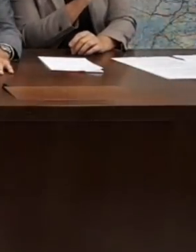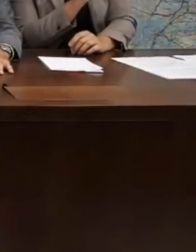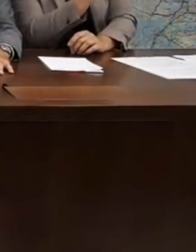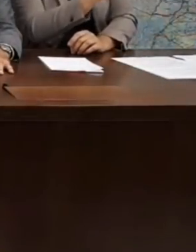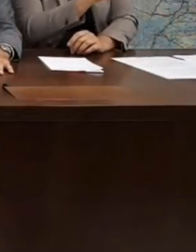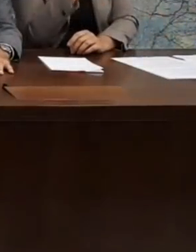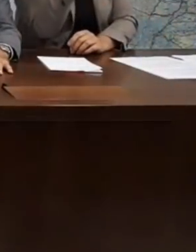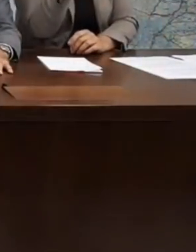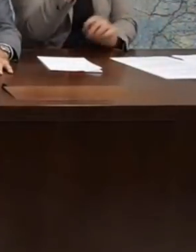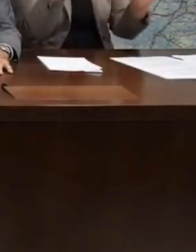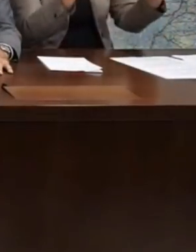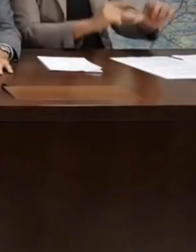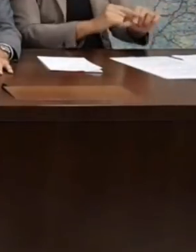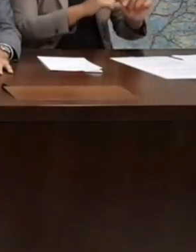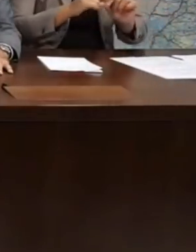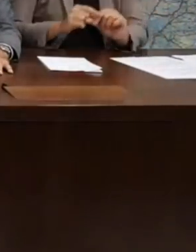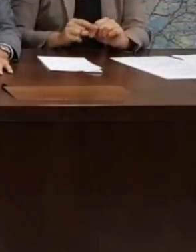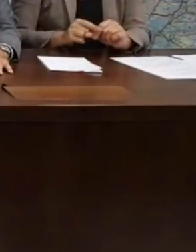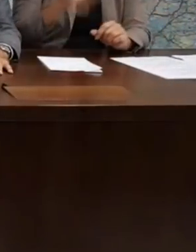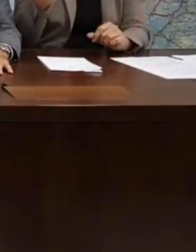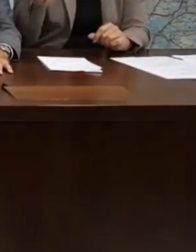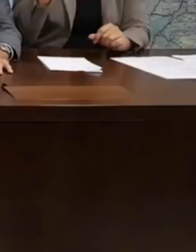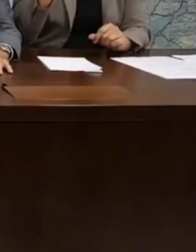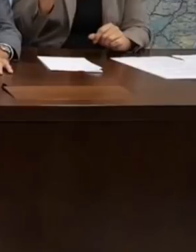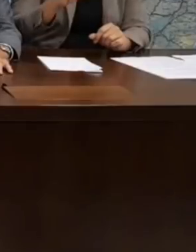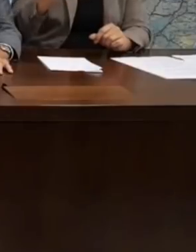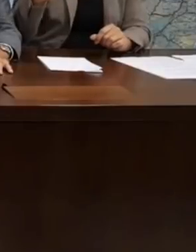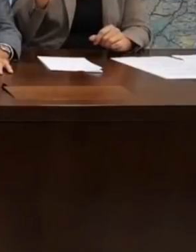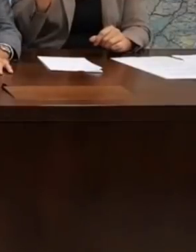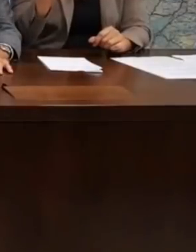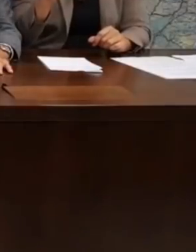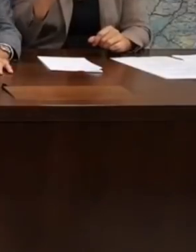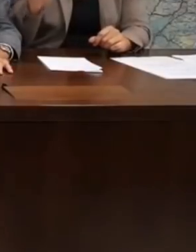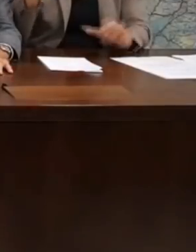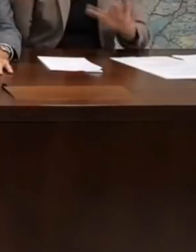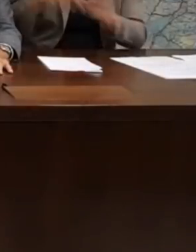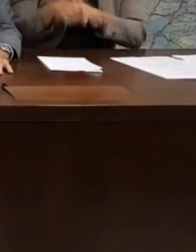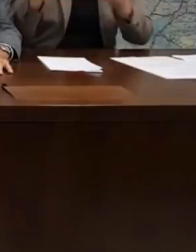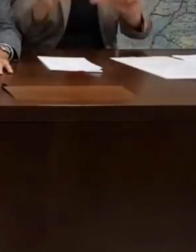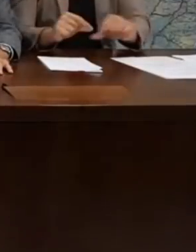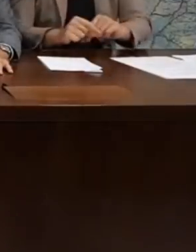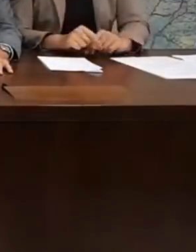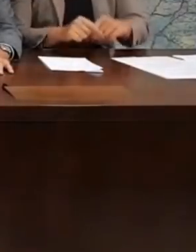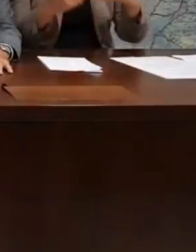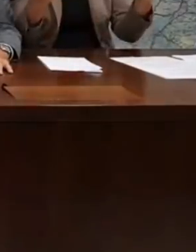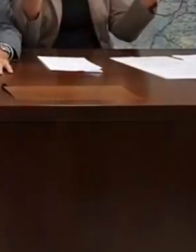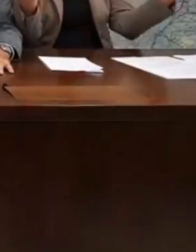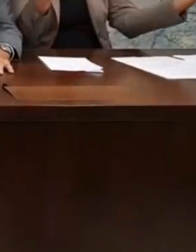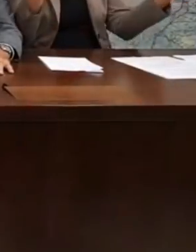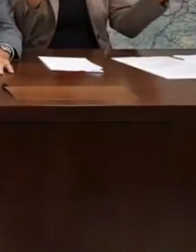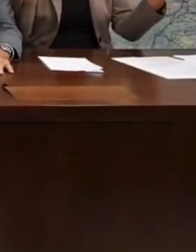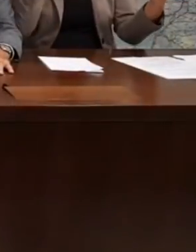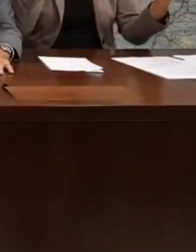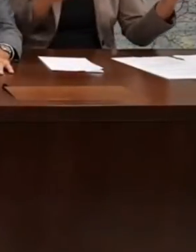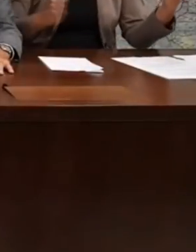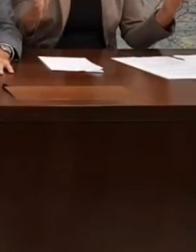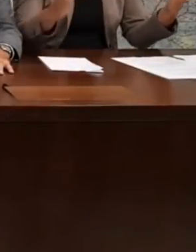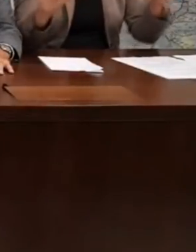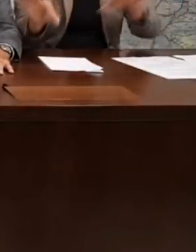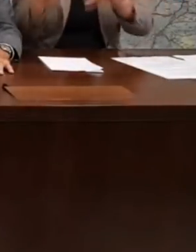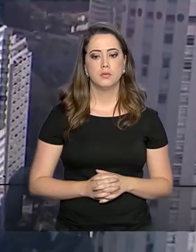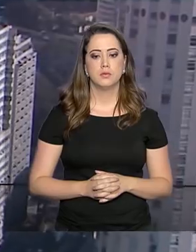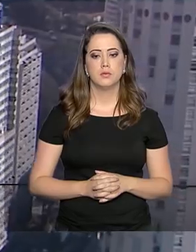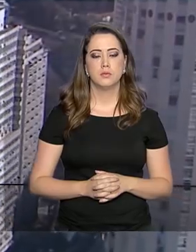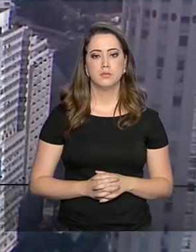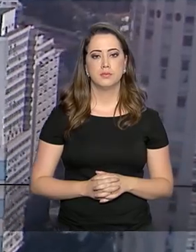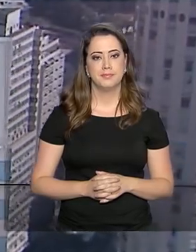quase dois dias nas queimaduras de segundo grau profundo. E a aparência, no final, entre o tratamento tradicional e de dilápia, também fica melhor com a dilápia.